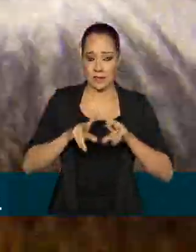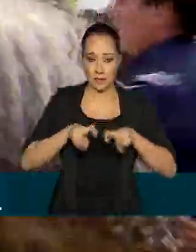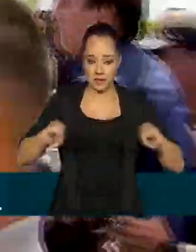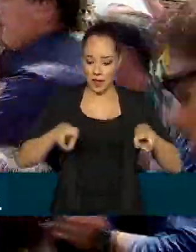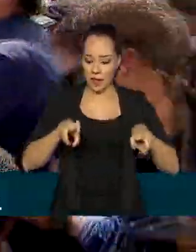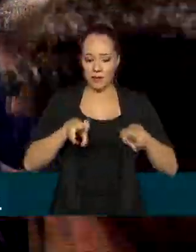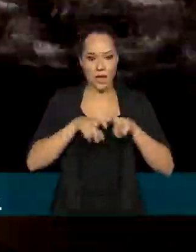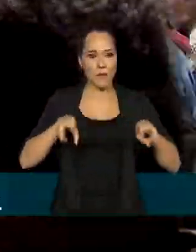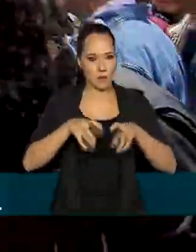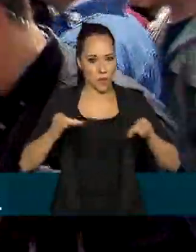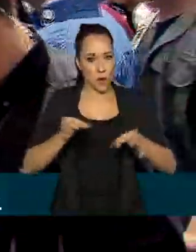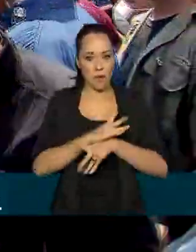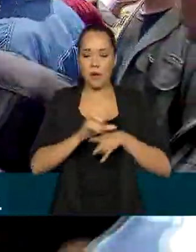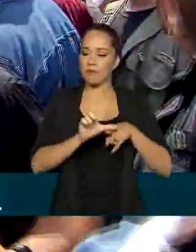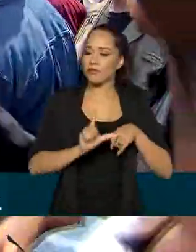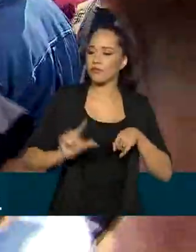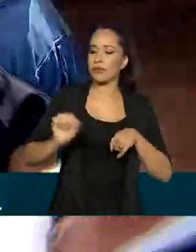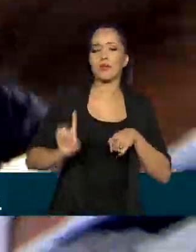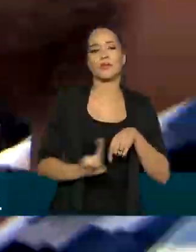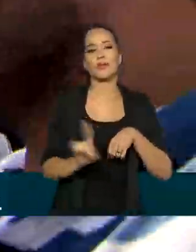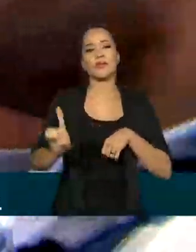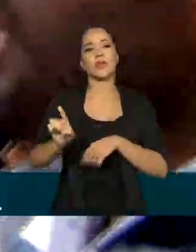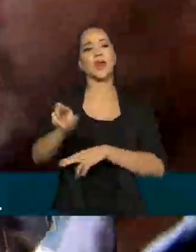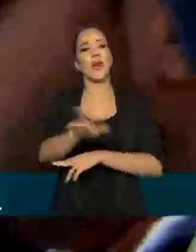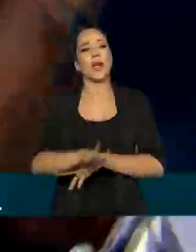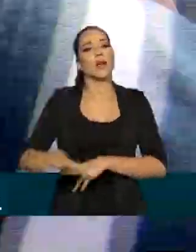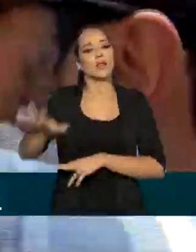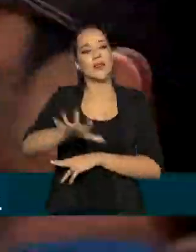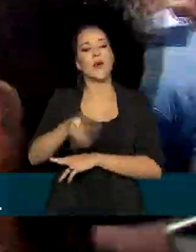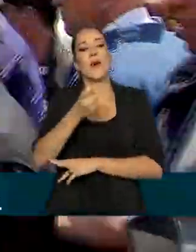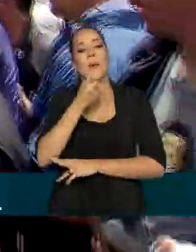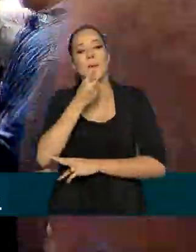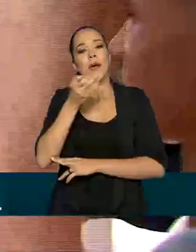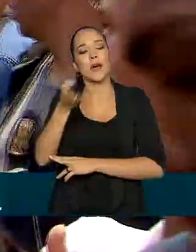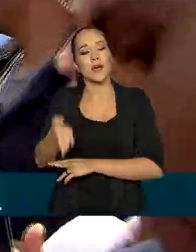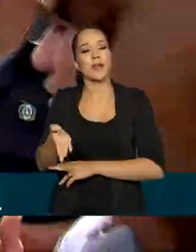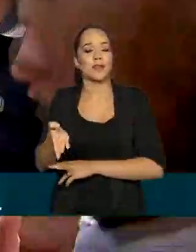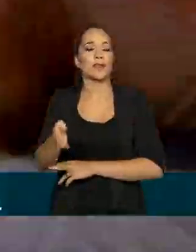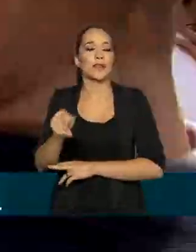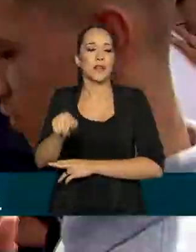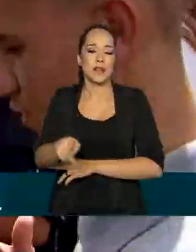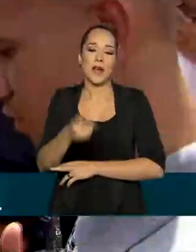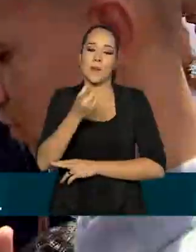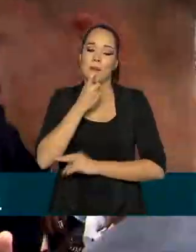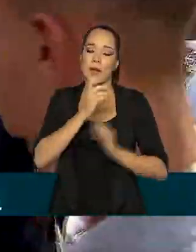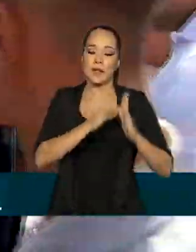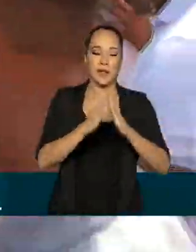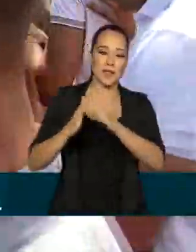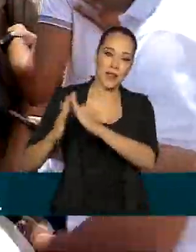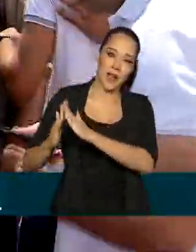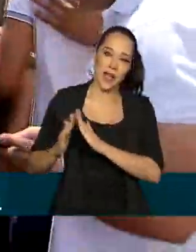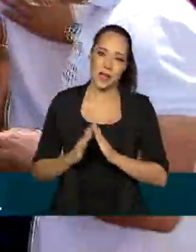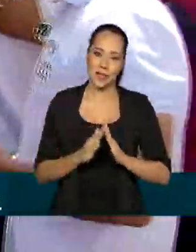deslocou, foi diretamente à região próxima ali de residências atendidas pelo sistema,